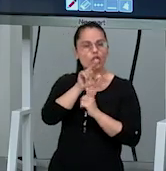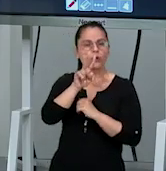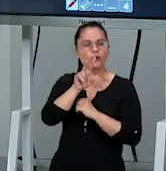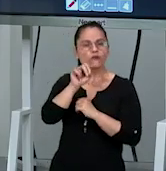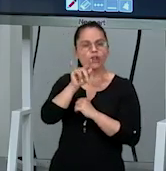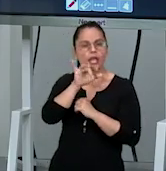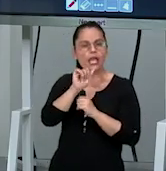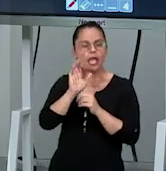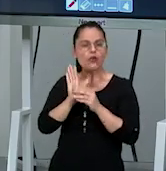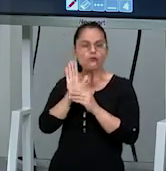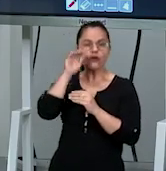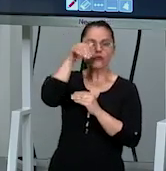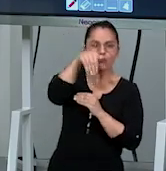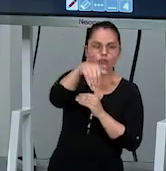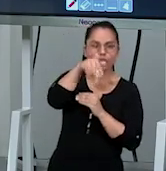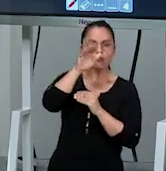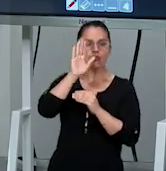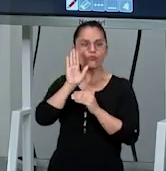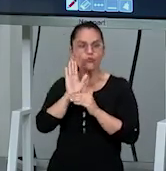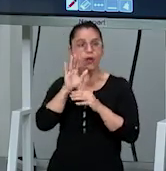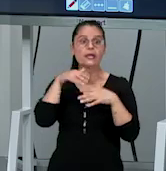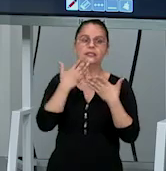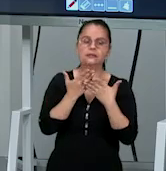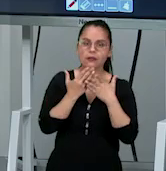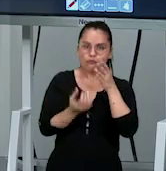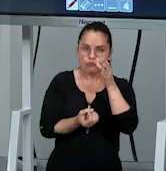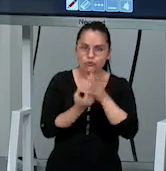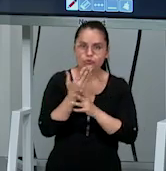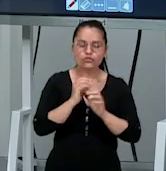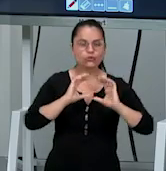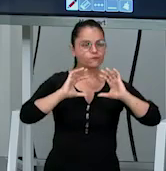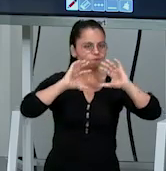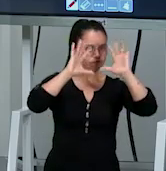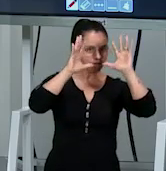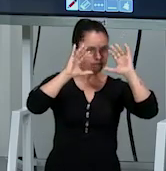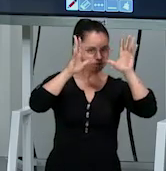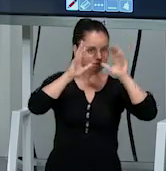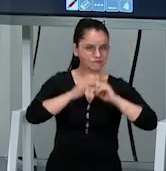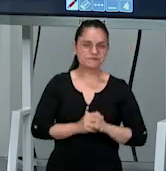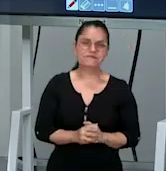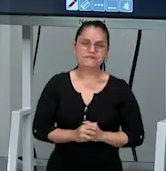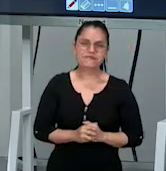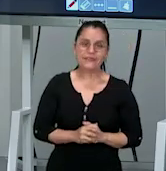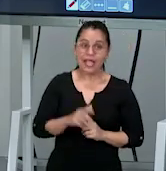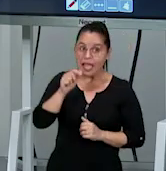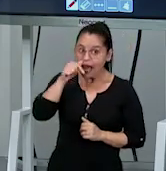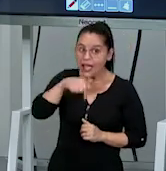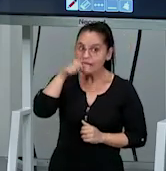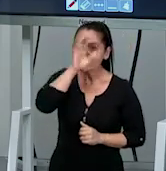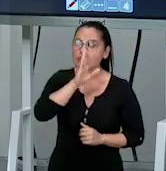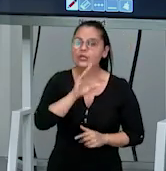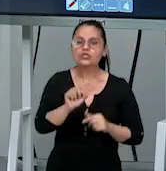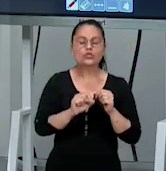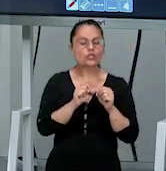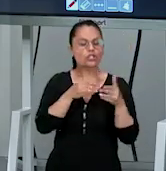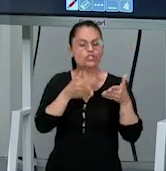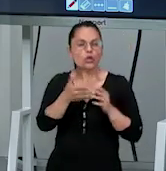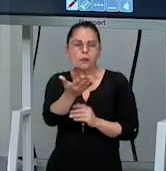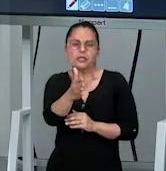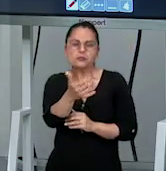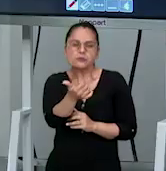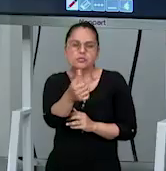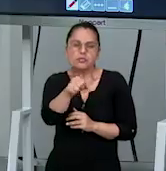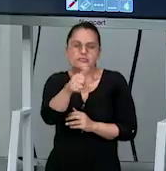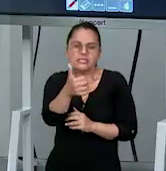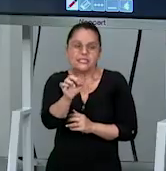cima da rede. E assim surgiu o vôleibol. Aqui no Brasil, o vôleibol chegou por volta do ano de